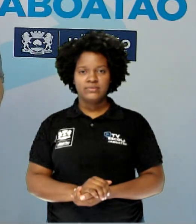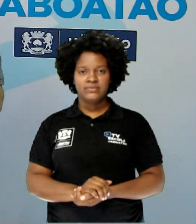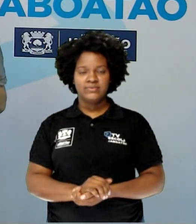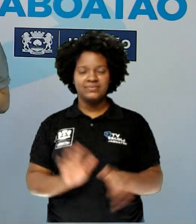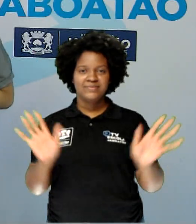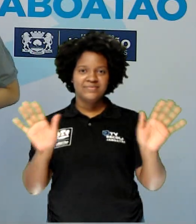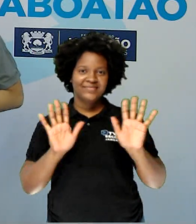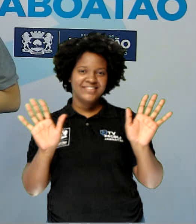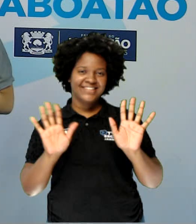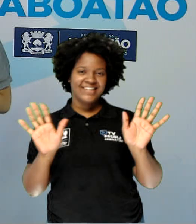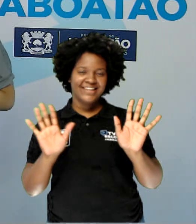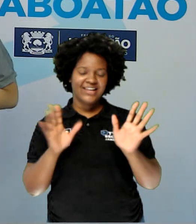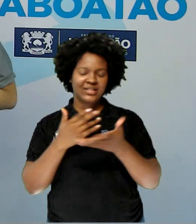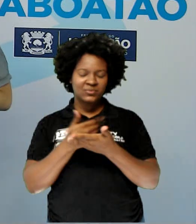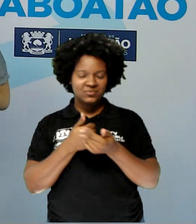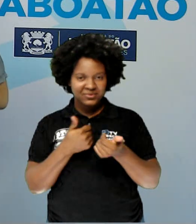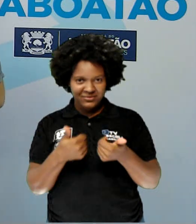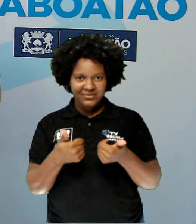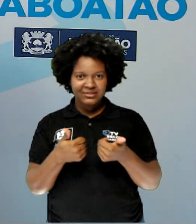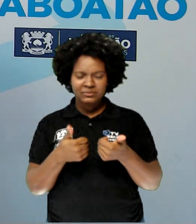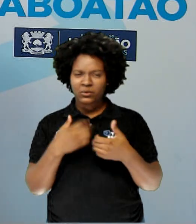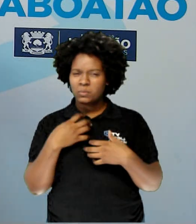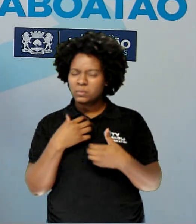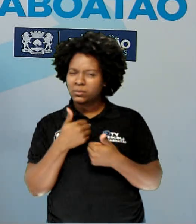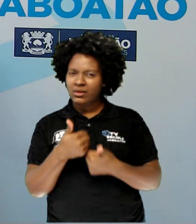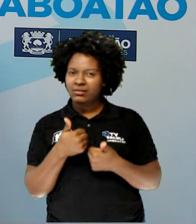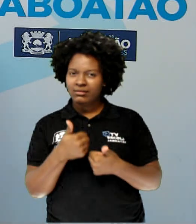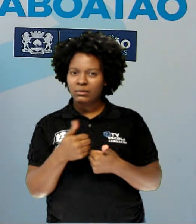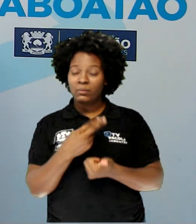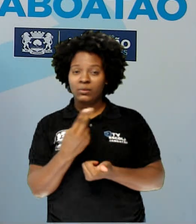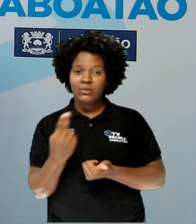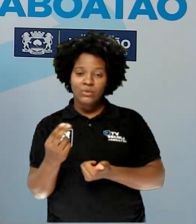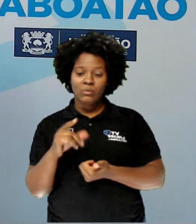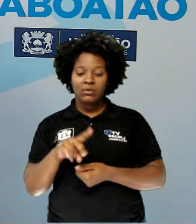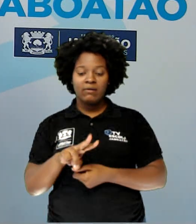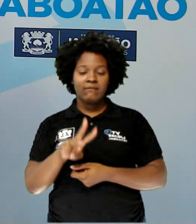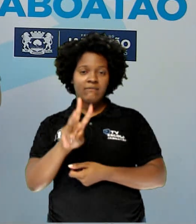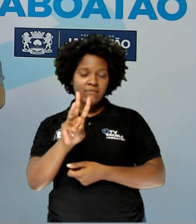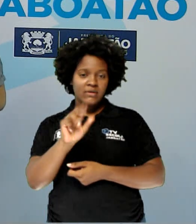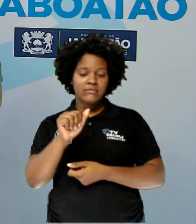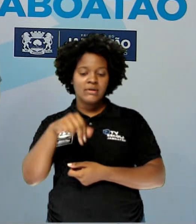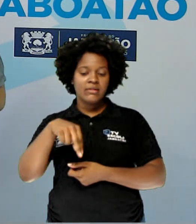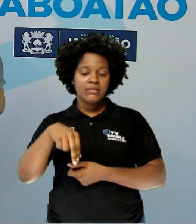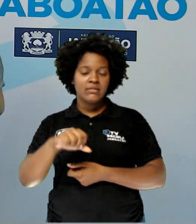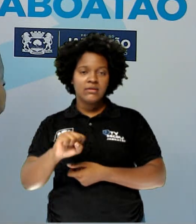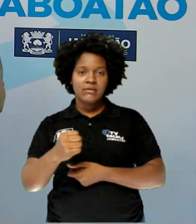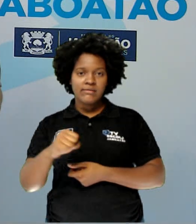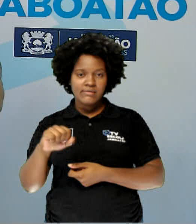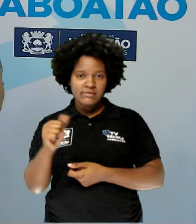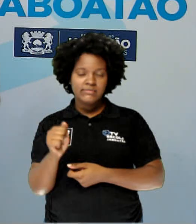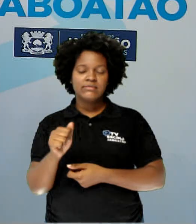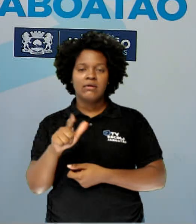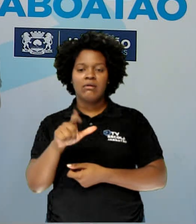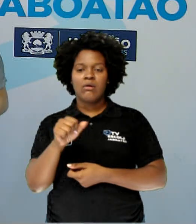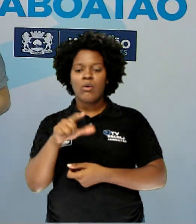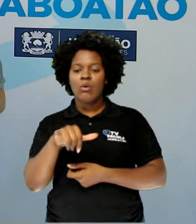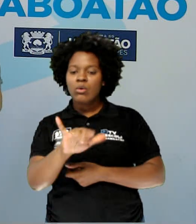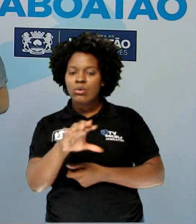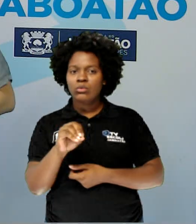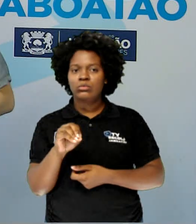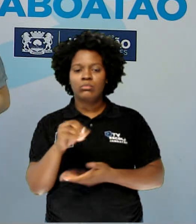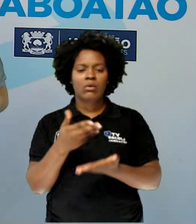Olá, turma! Tudo bem? Como é que vocês estão? Meu nome é Vanessa Lóio, como vocês já devem conhecer. Sou professora de língua